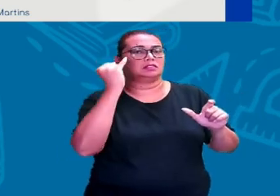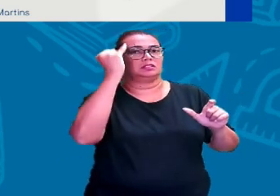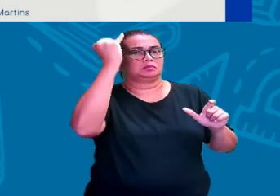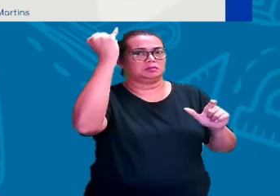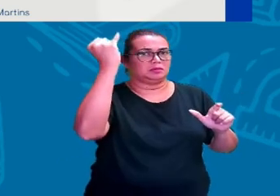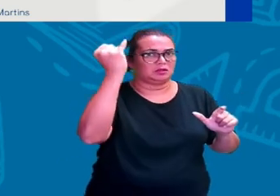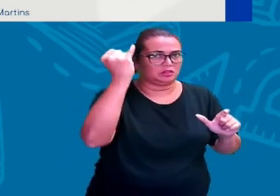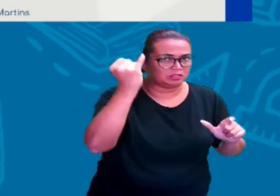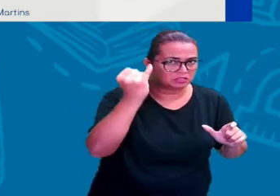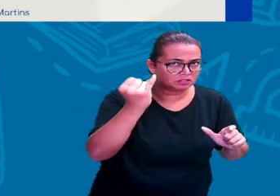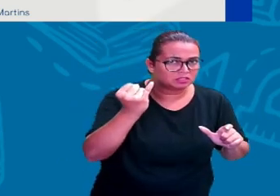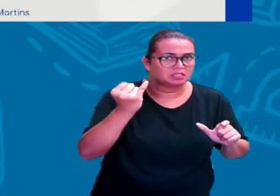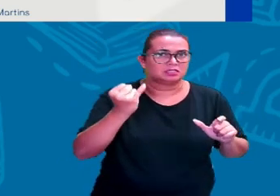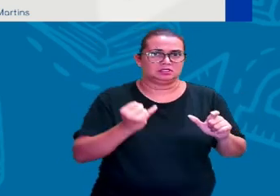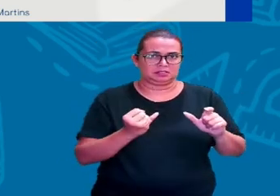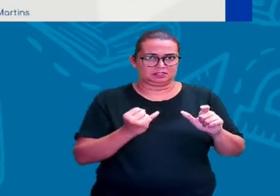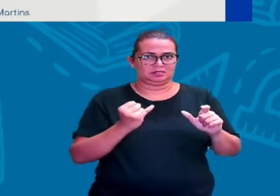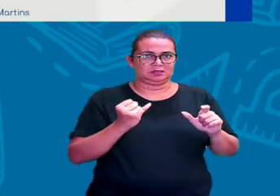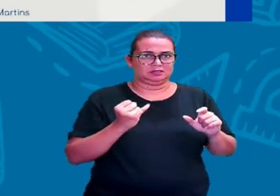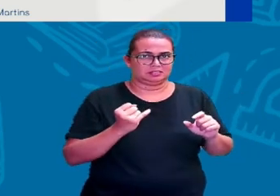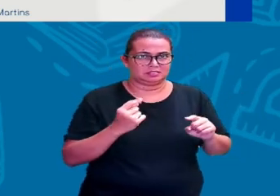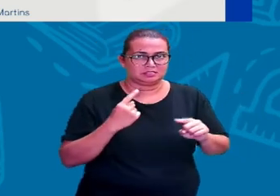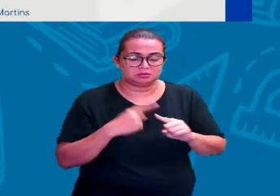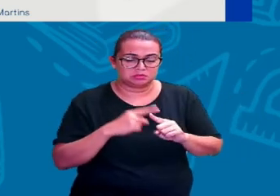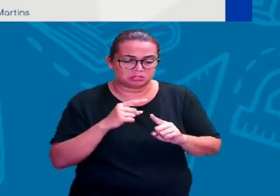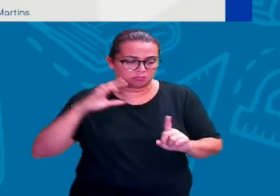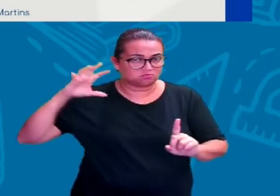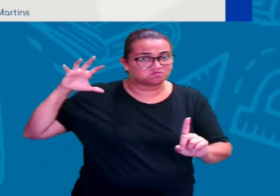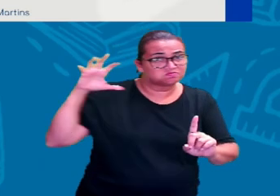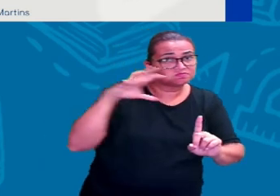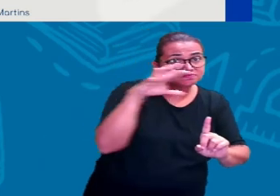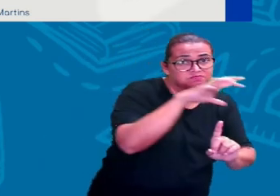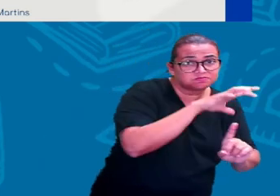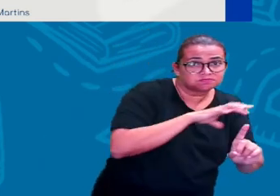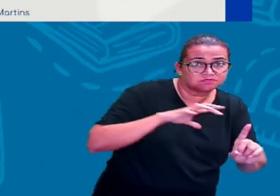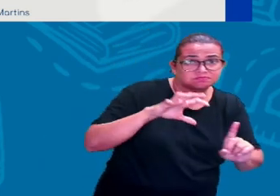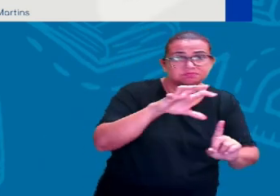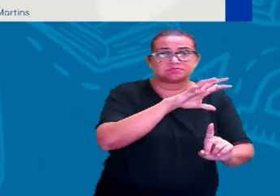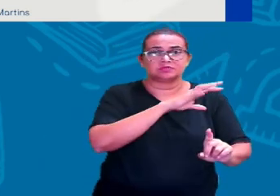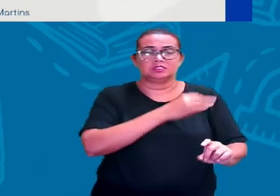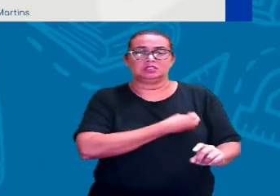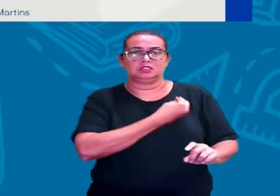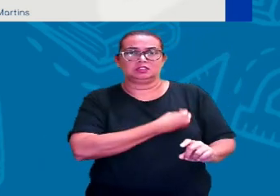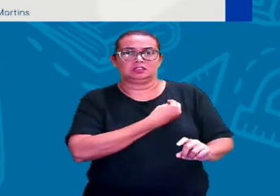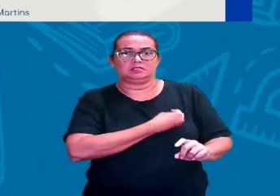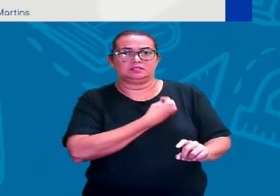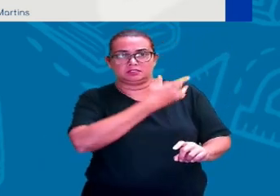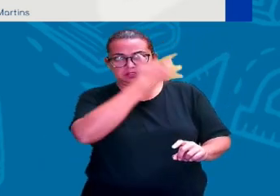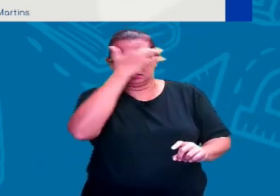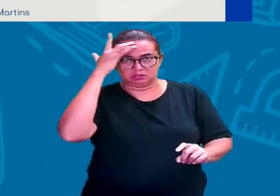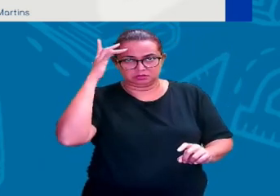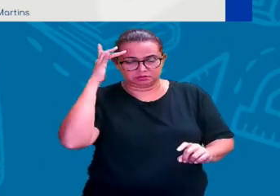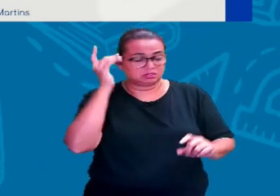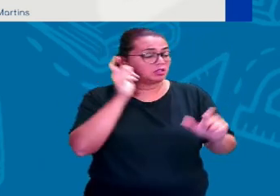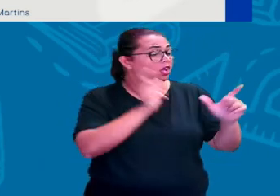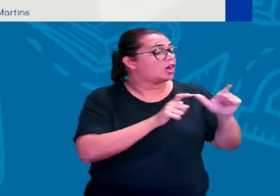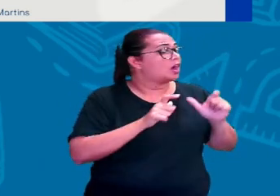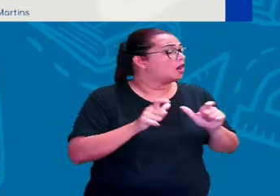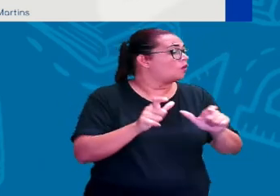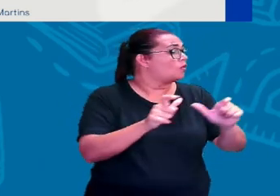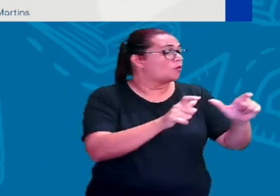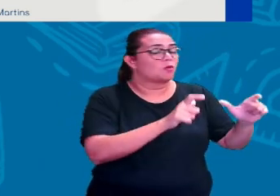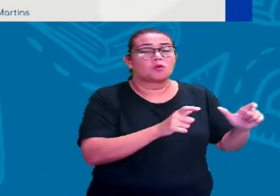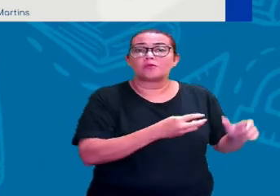desde a pré-história, ela vai influenciar na vida das pessoas, né? E onde essas pessoas estarão